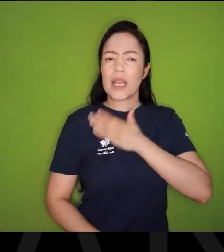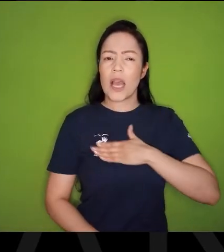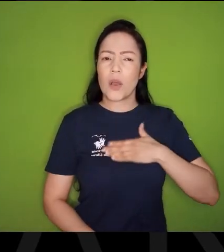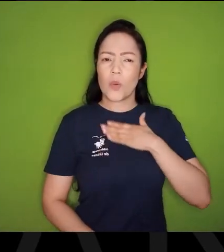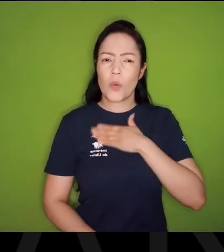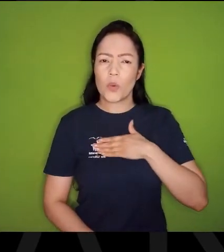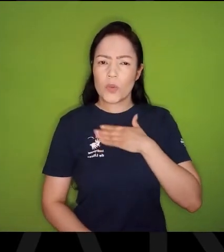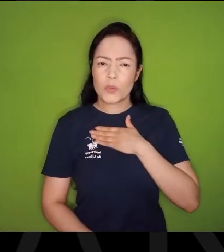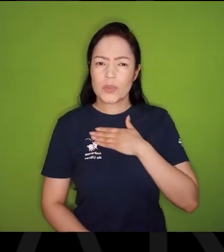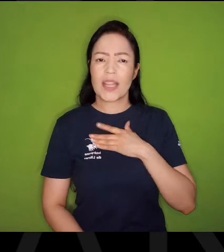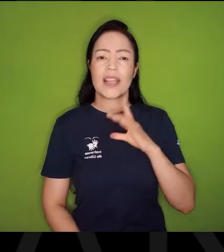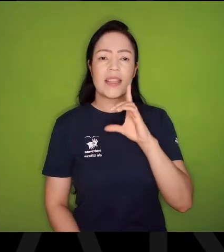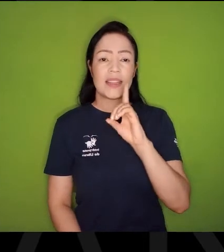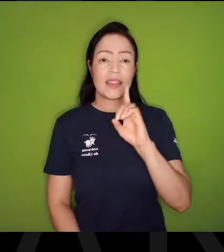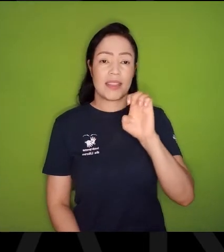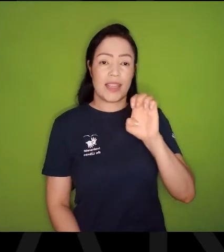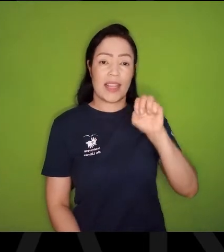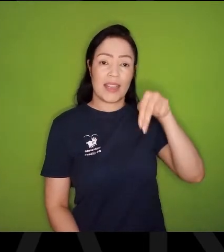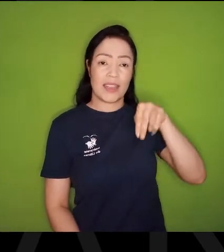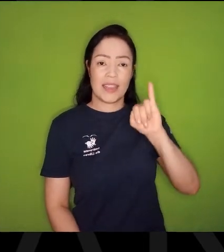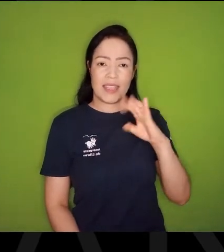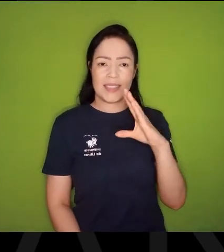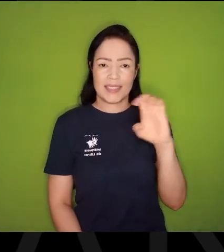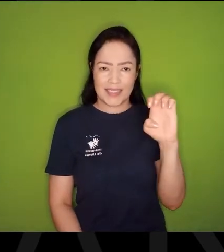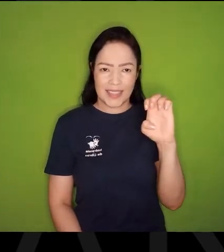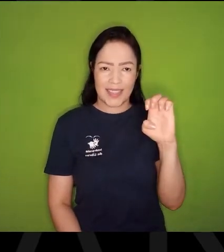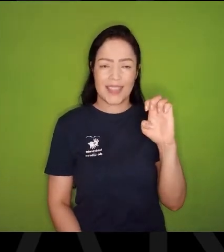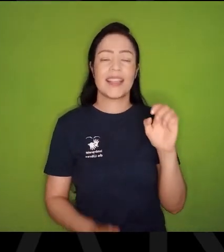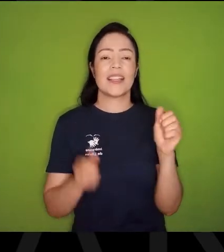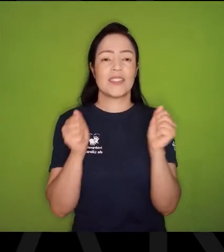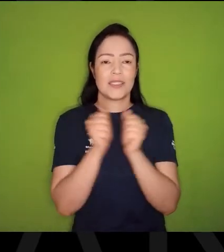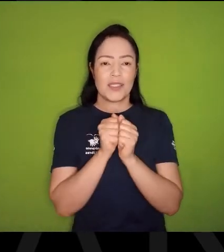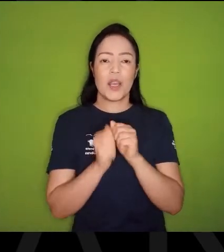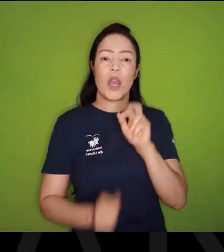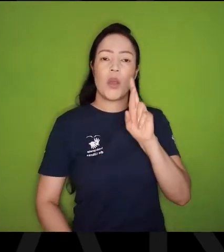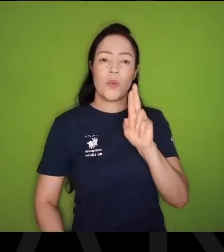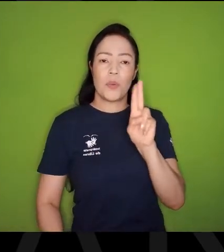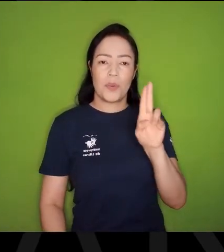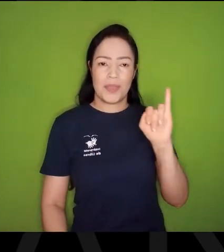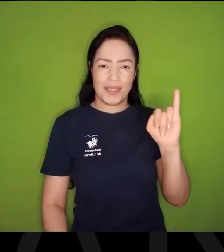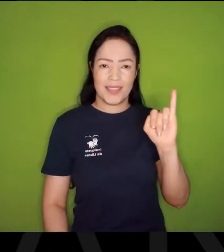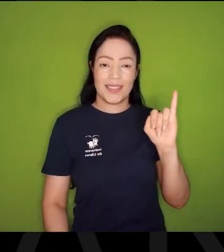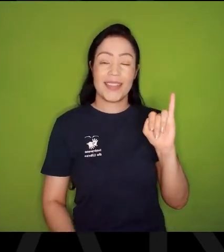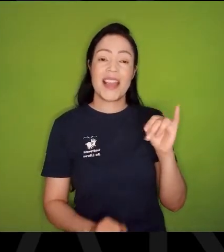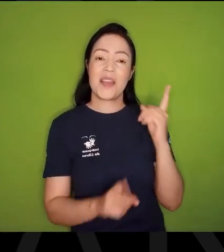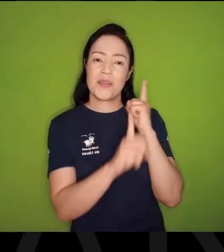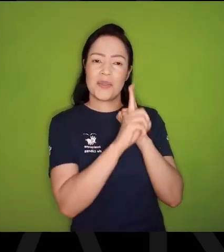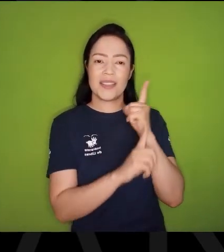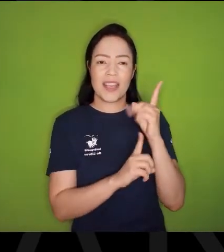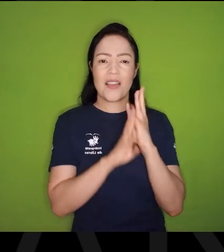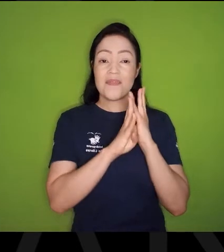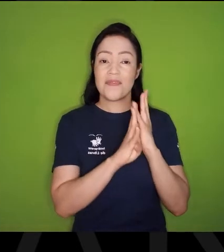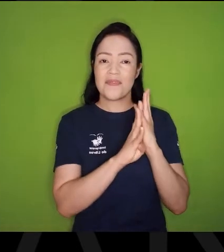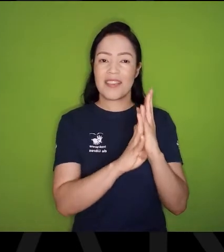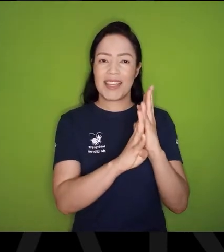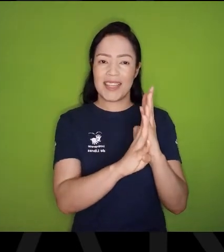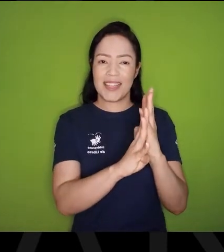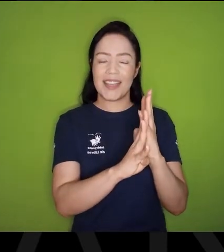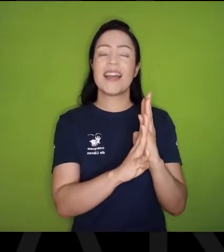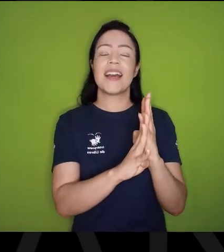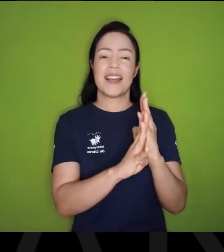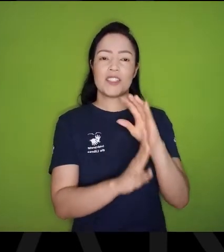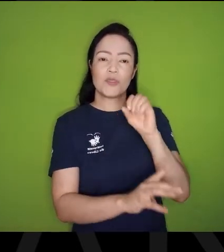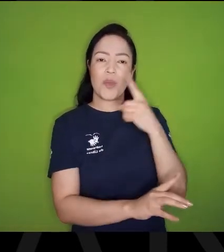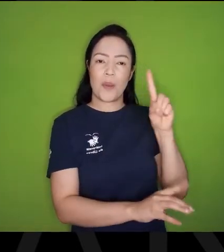Quintiliano e Rui Ferreira, Os dois grandes amigos que eu fiz na fila, De um show do João Bosco, No